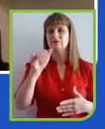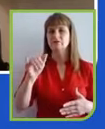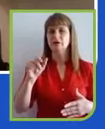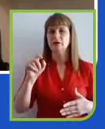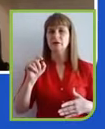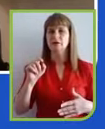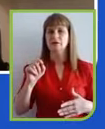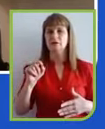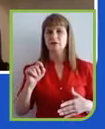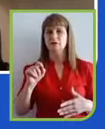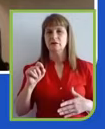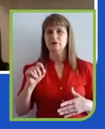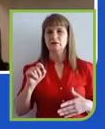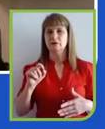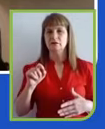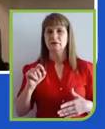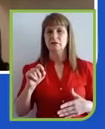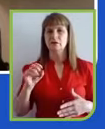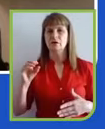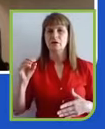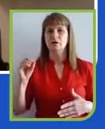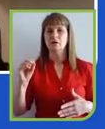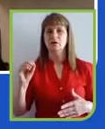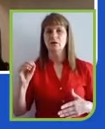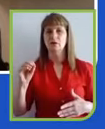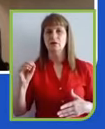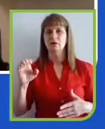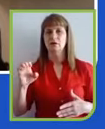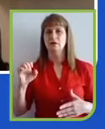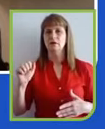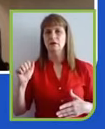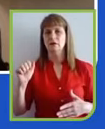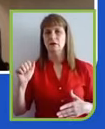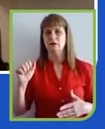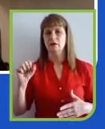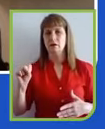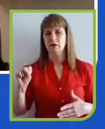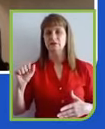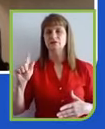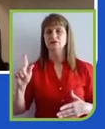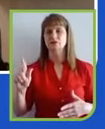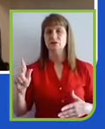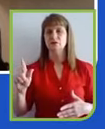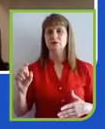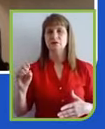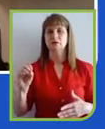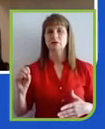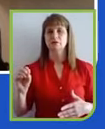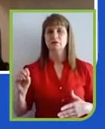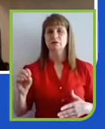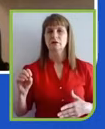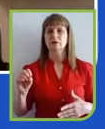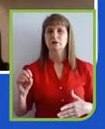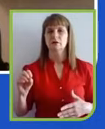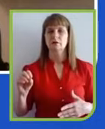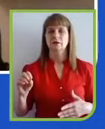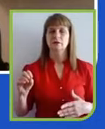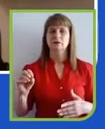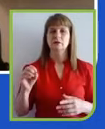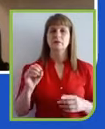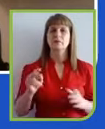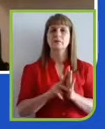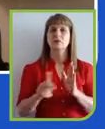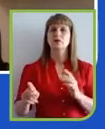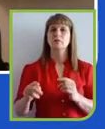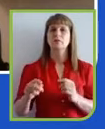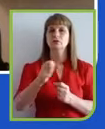ISG, que houve o despertar do social durante a pandemia,